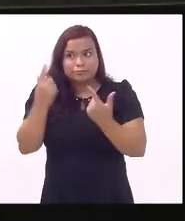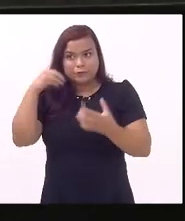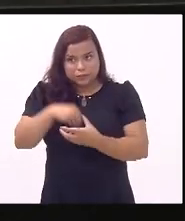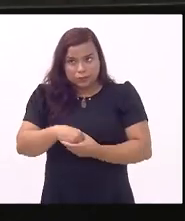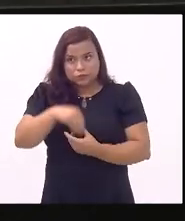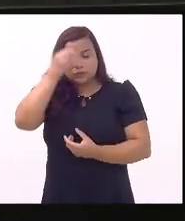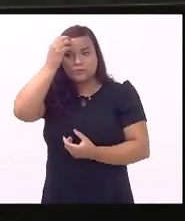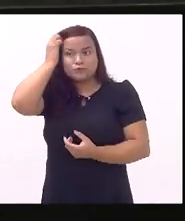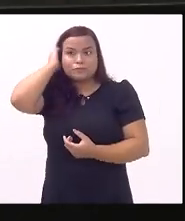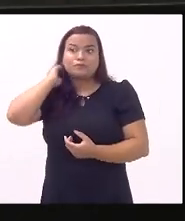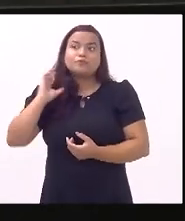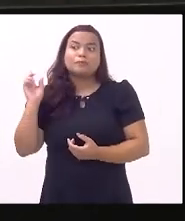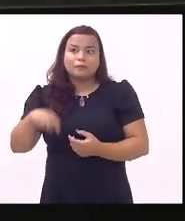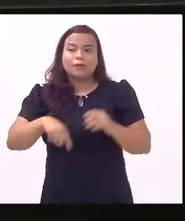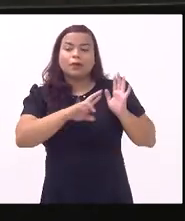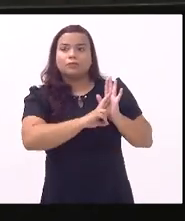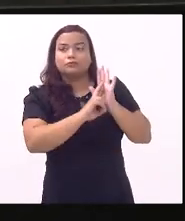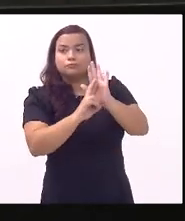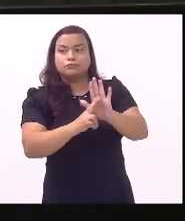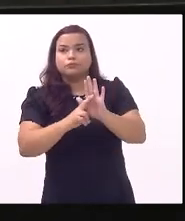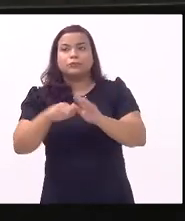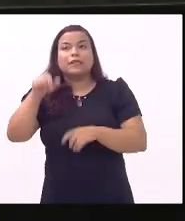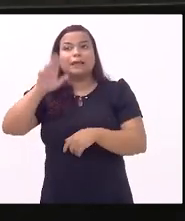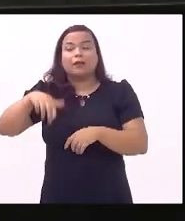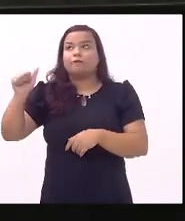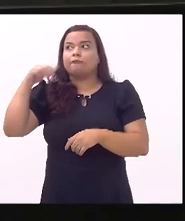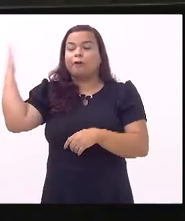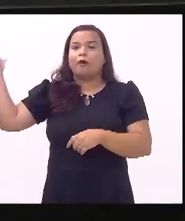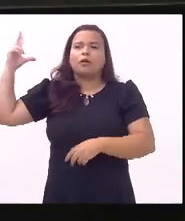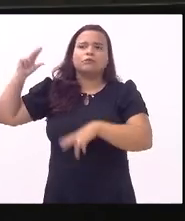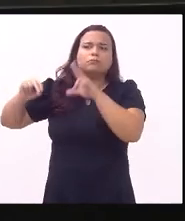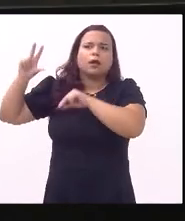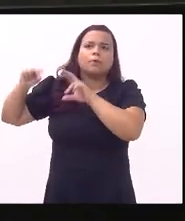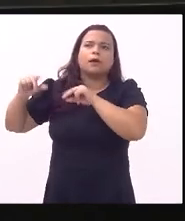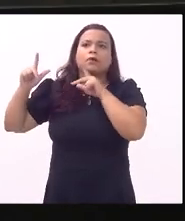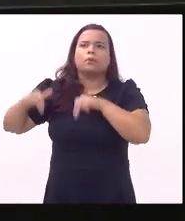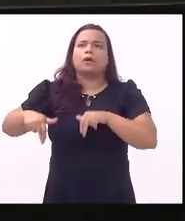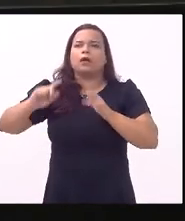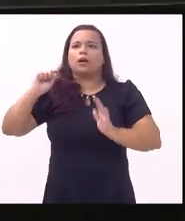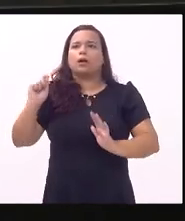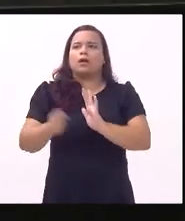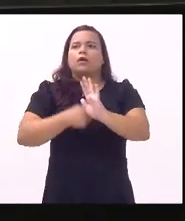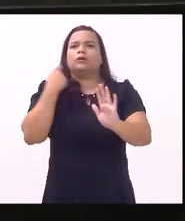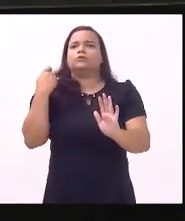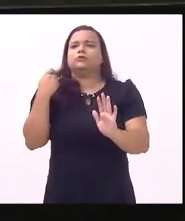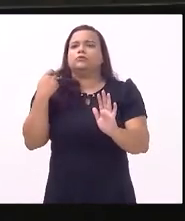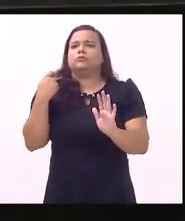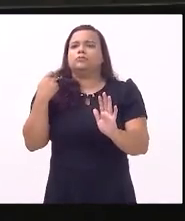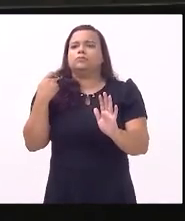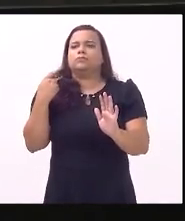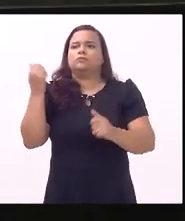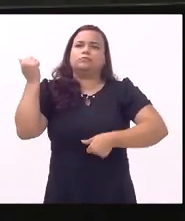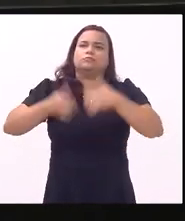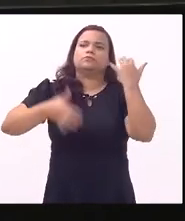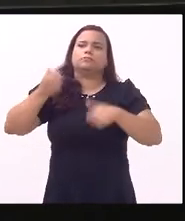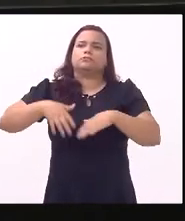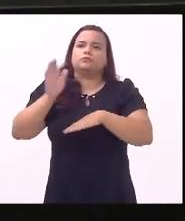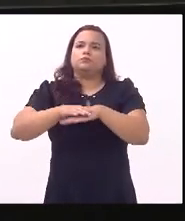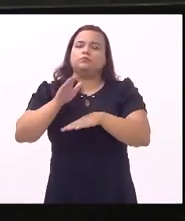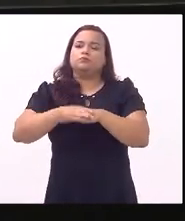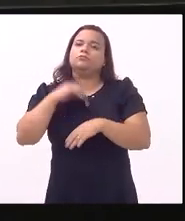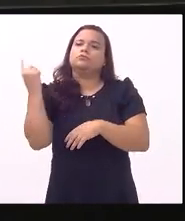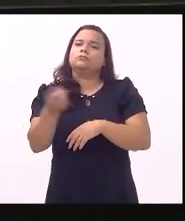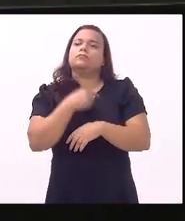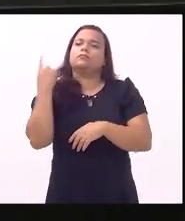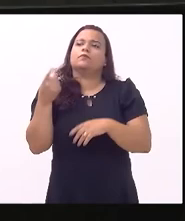é o reflexo e a boca de quem está lá fora e que assinou a procuração em branco para que nós que